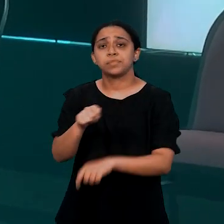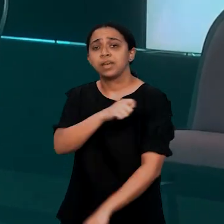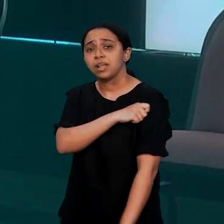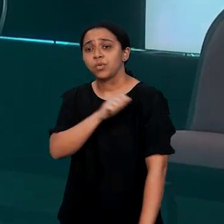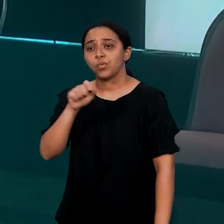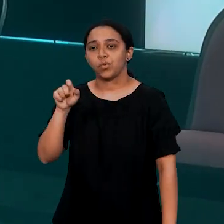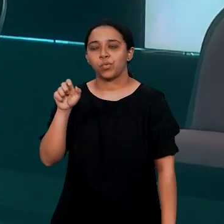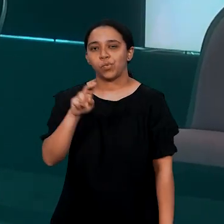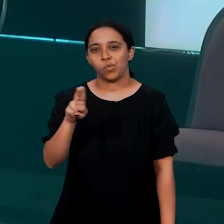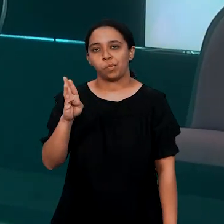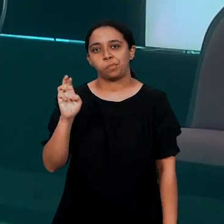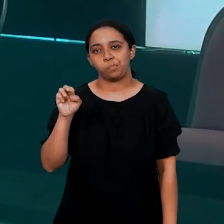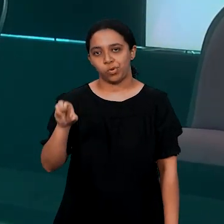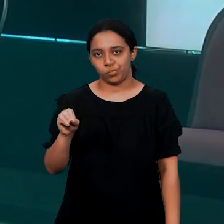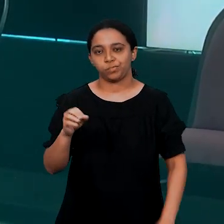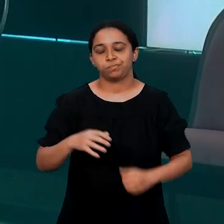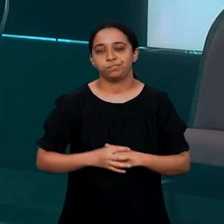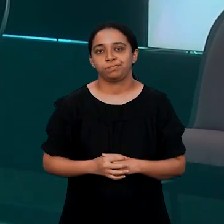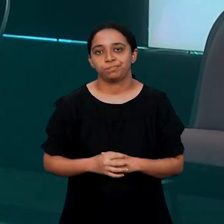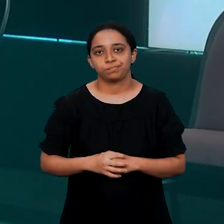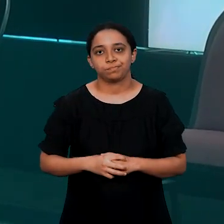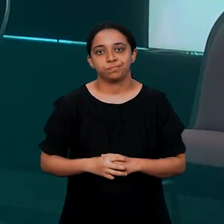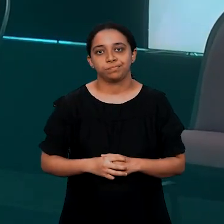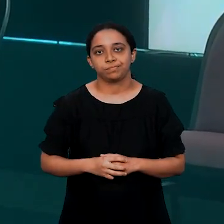Campos e pelo aluno Bruno Coutrin.